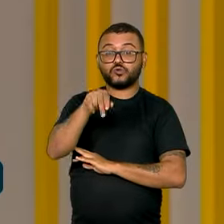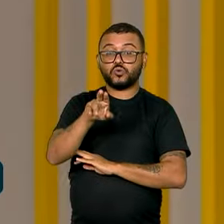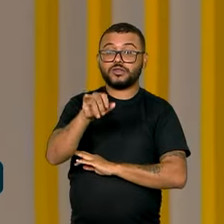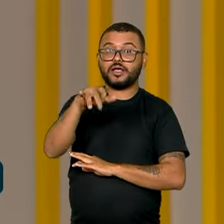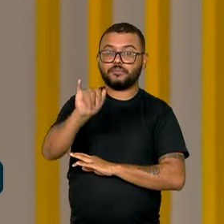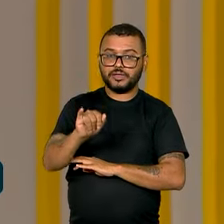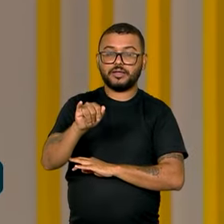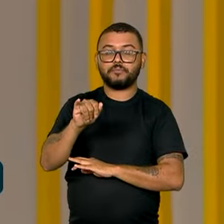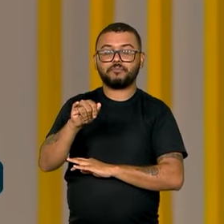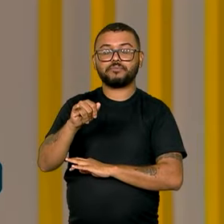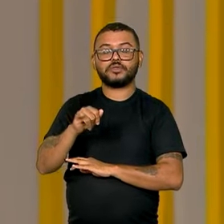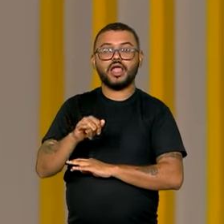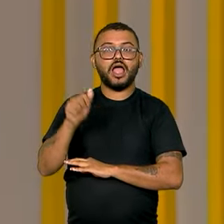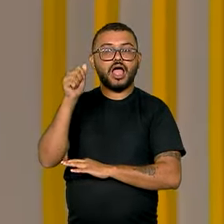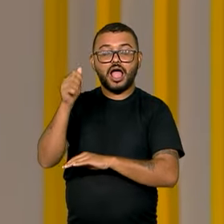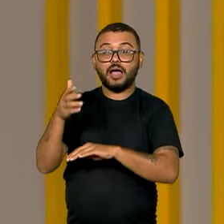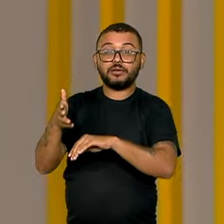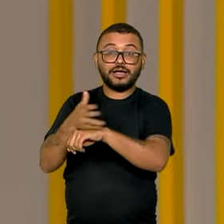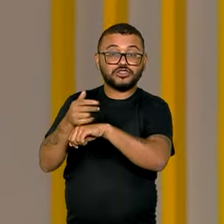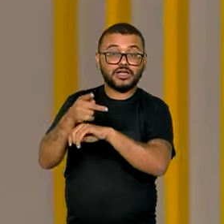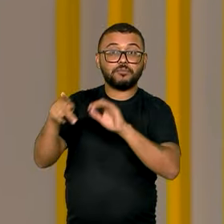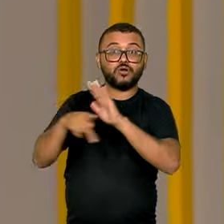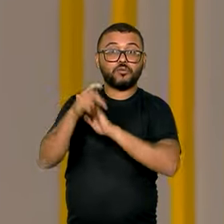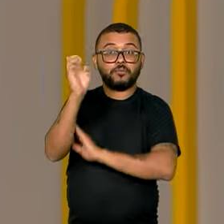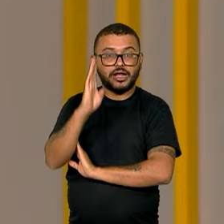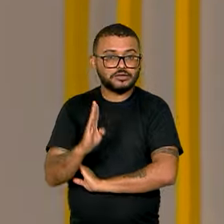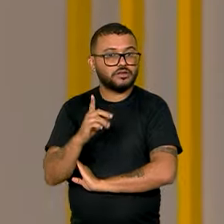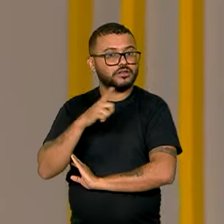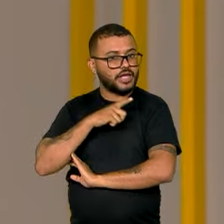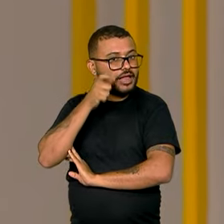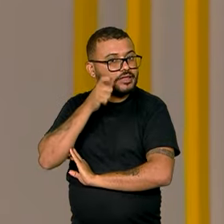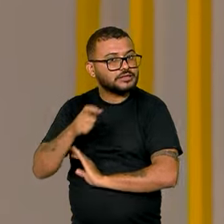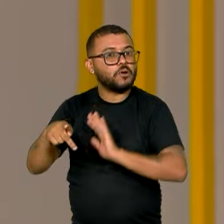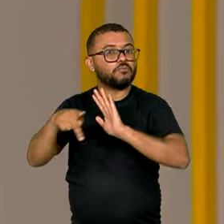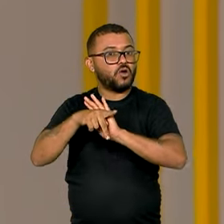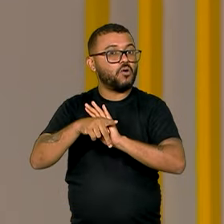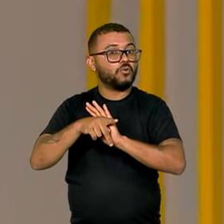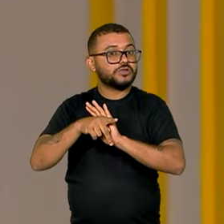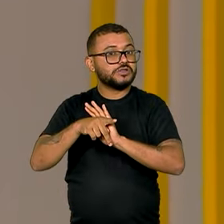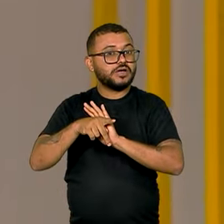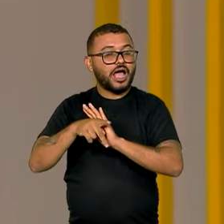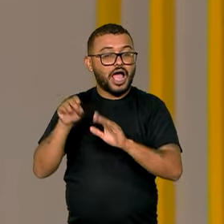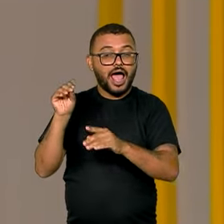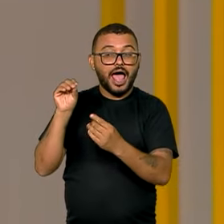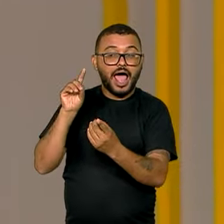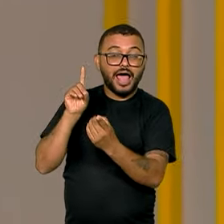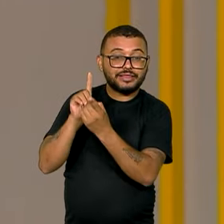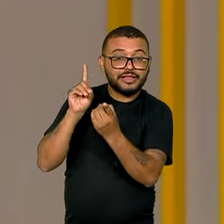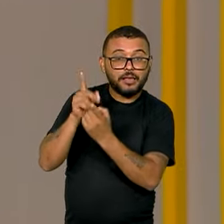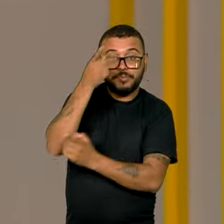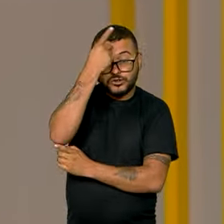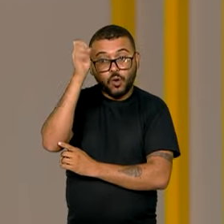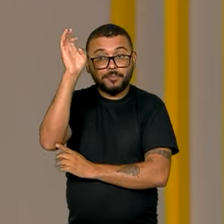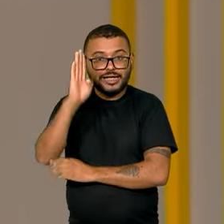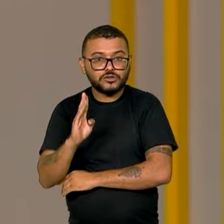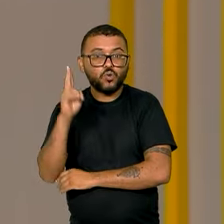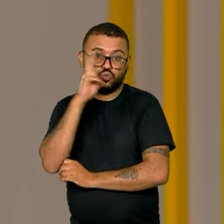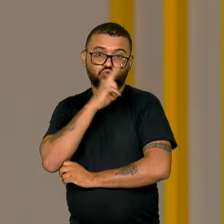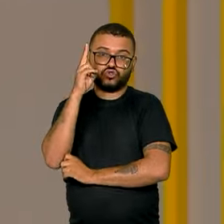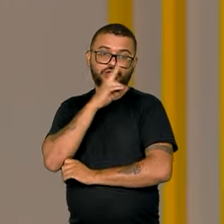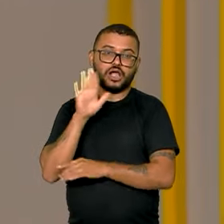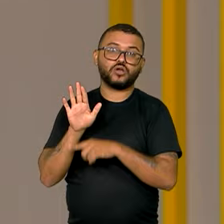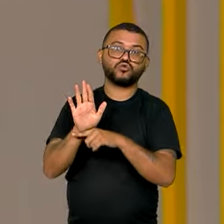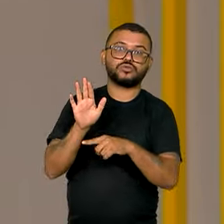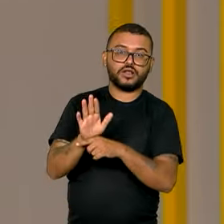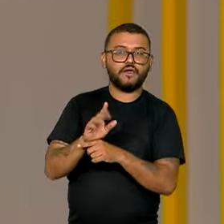A Embaixada do Brasil em Tóquio informou que está pronta para atender e orientar brasileiros em situação de emergência.